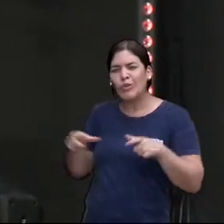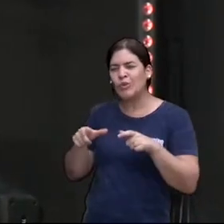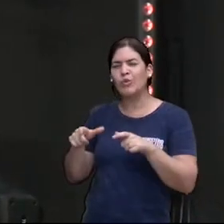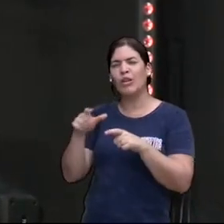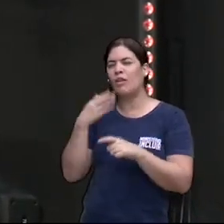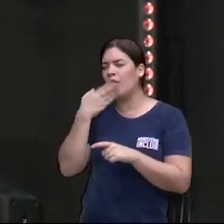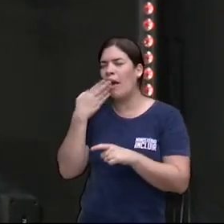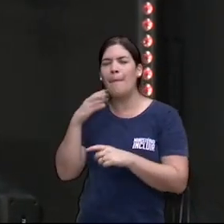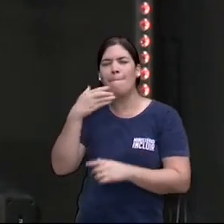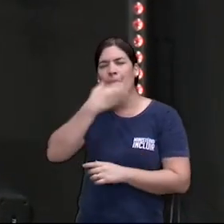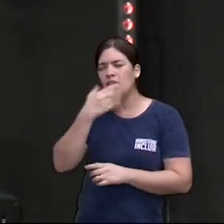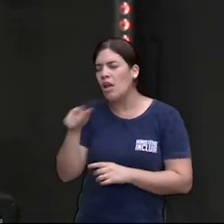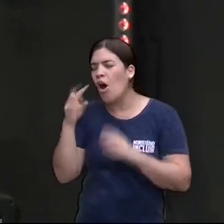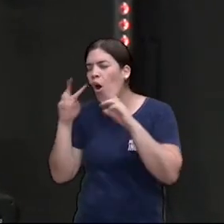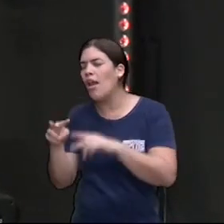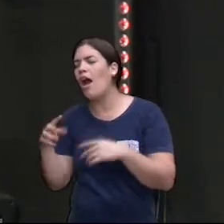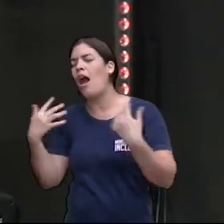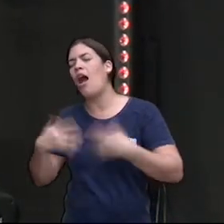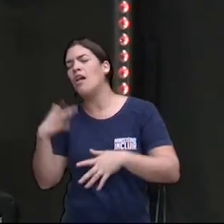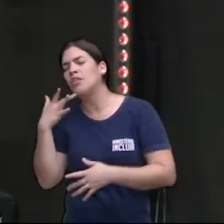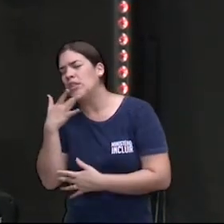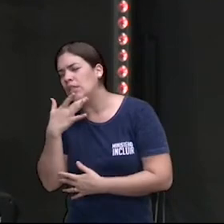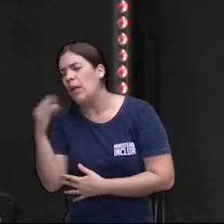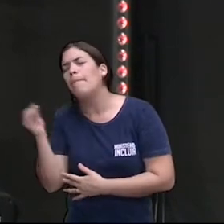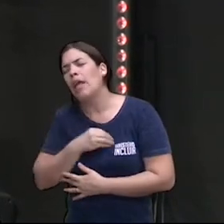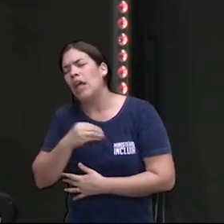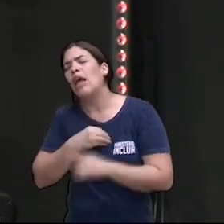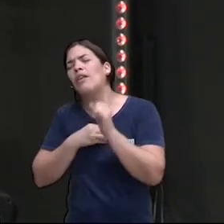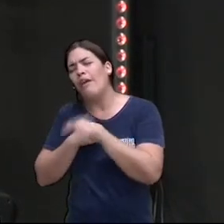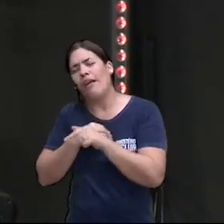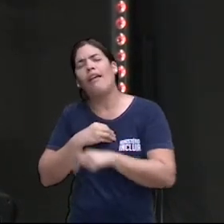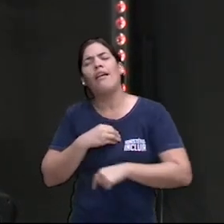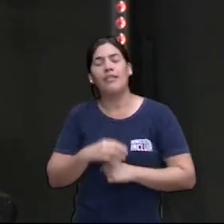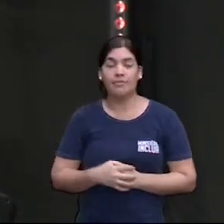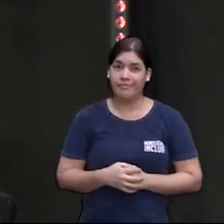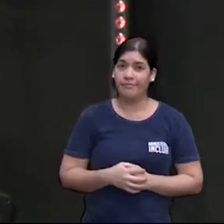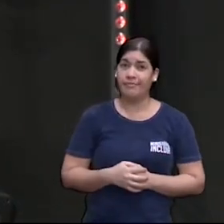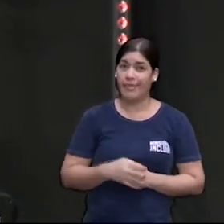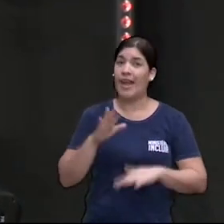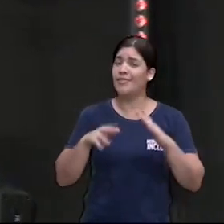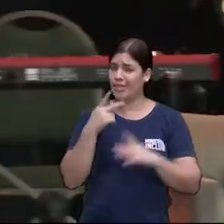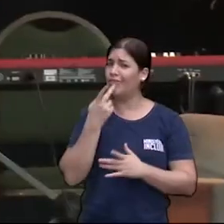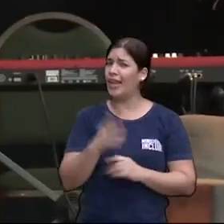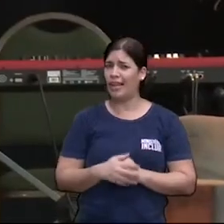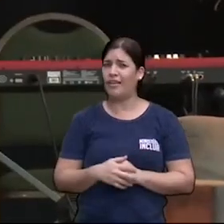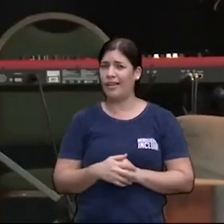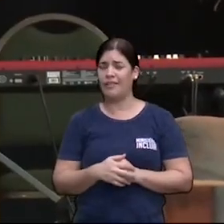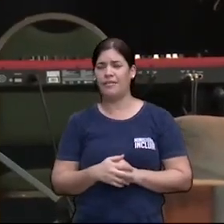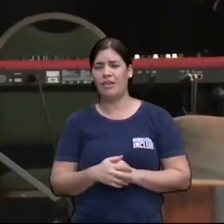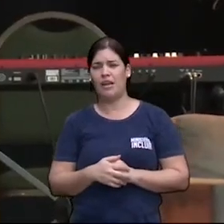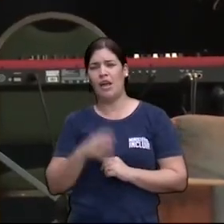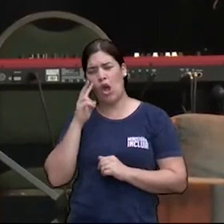essa torta de maçã é um pecado. É ou não é? Em outras palavras, essa